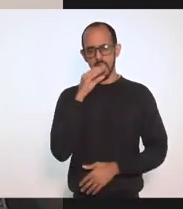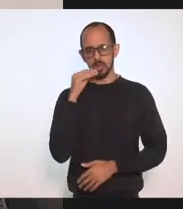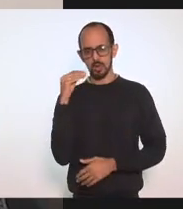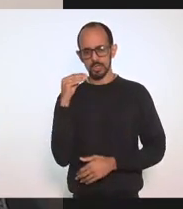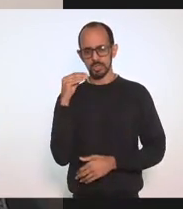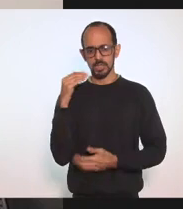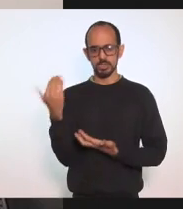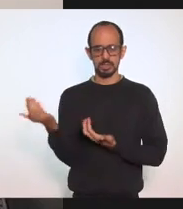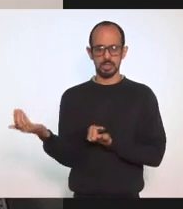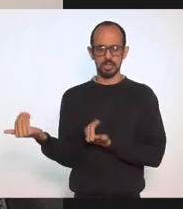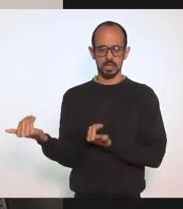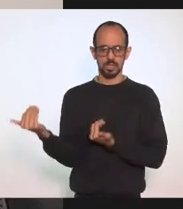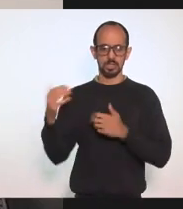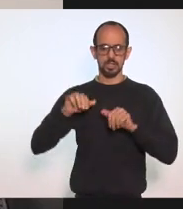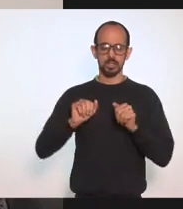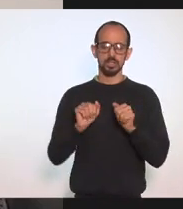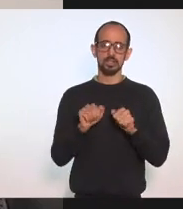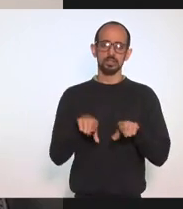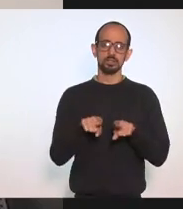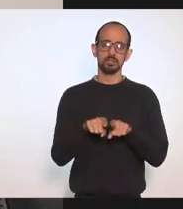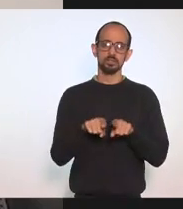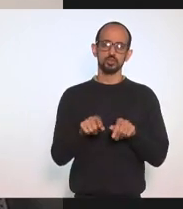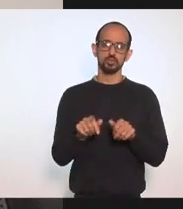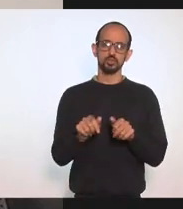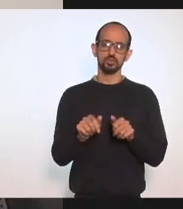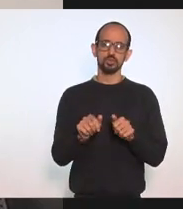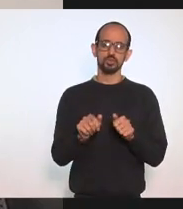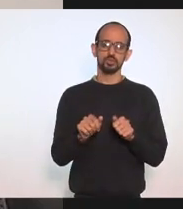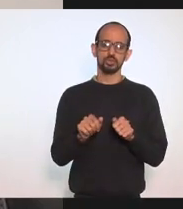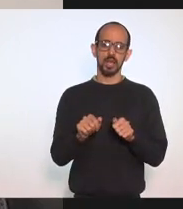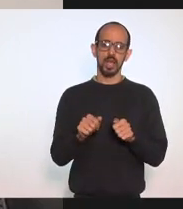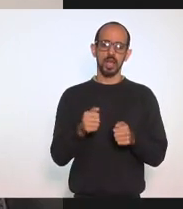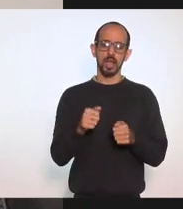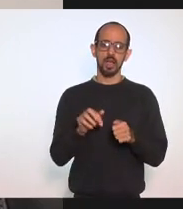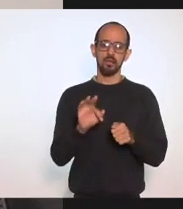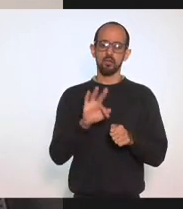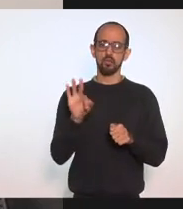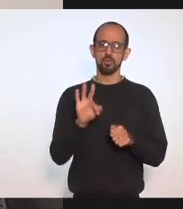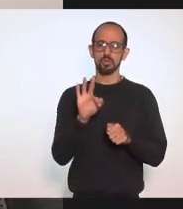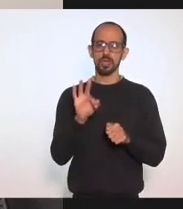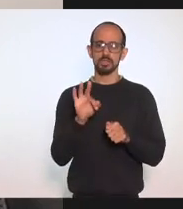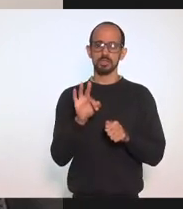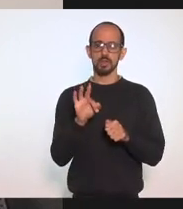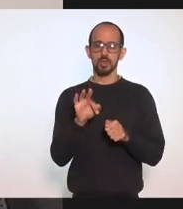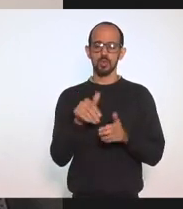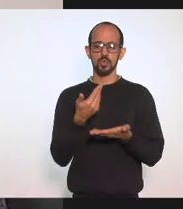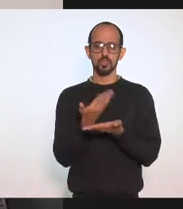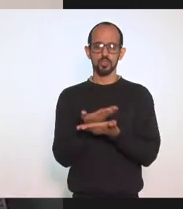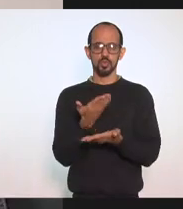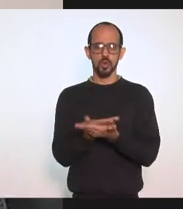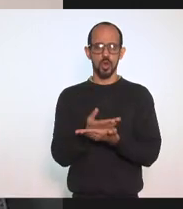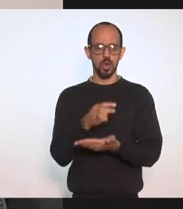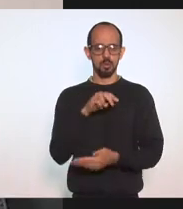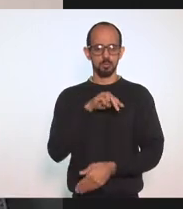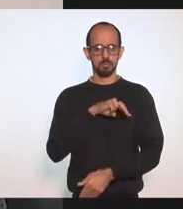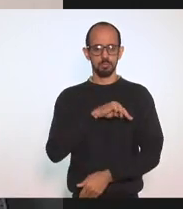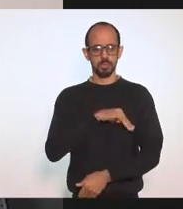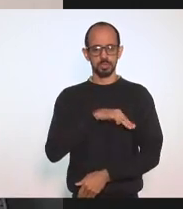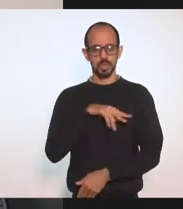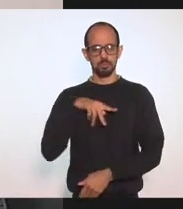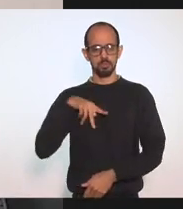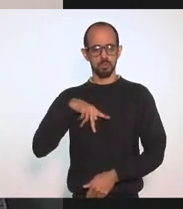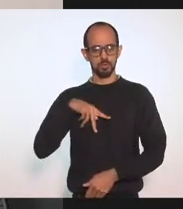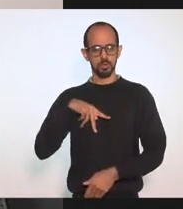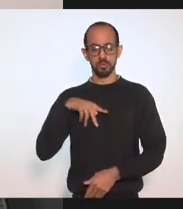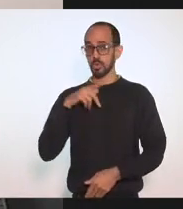Junto A Fundação Escola De Ensino Superior Do Ministério Público Que eu Não